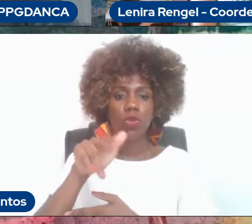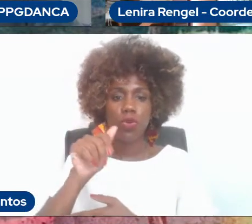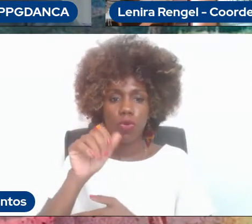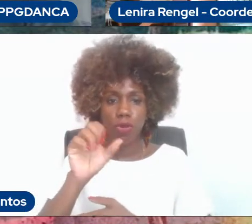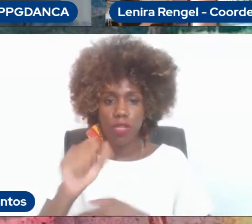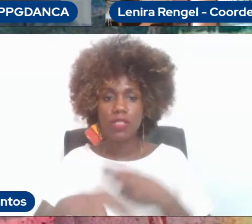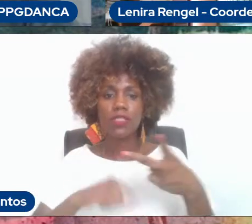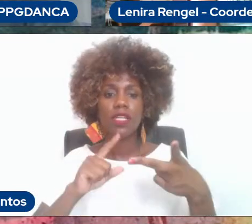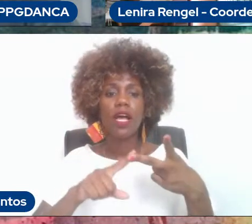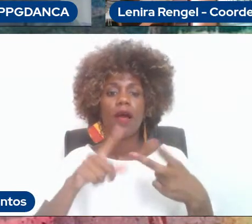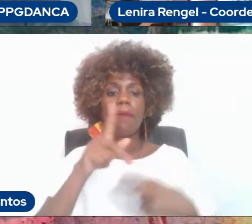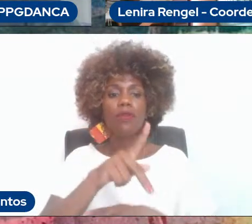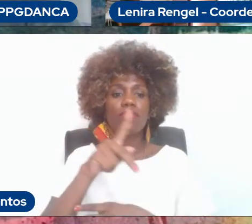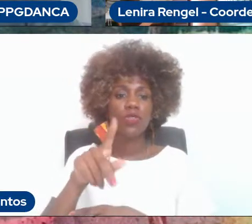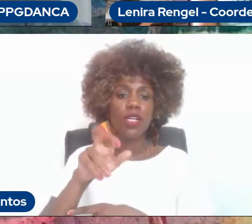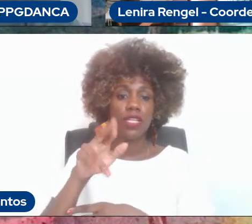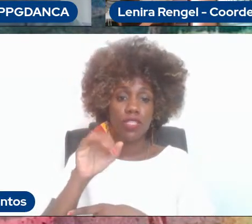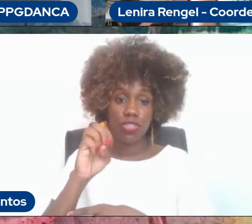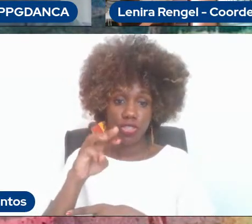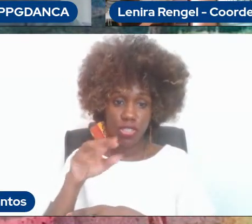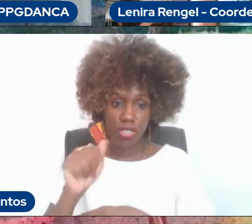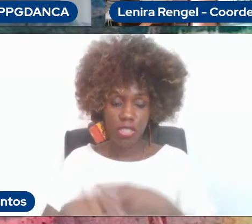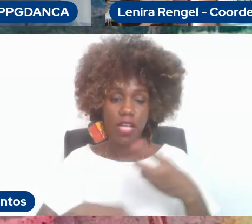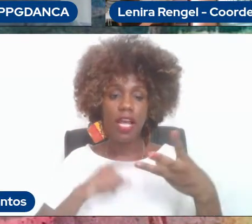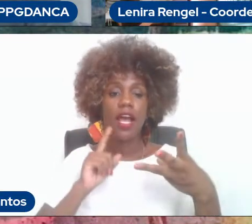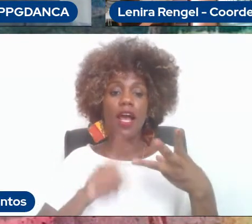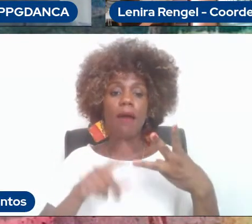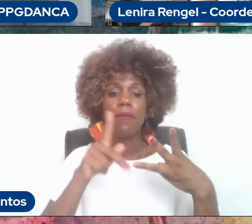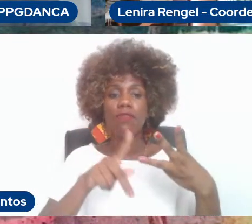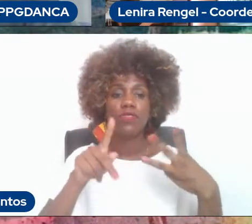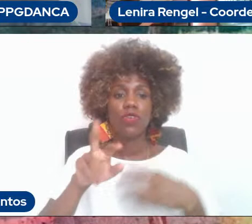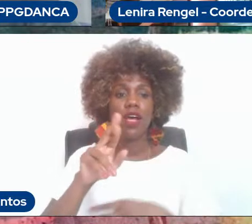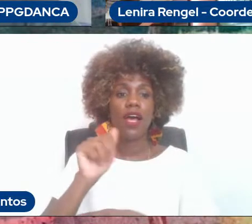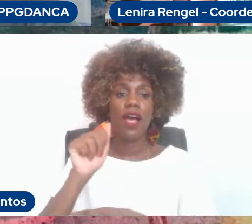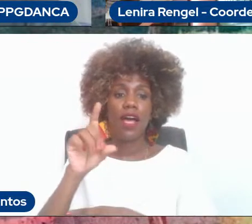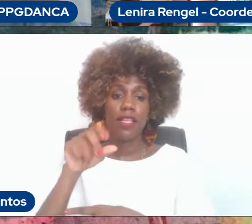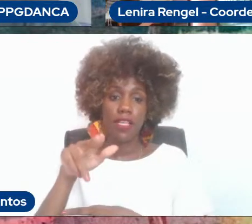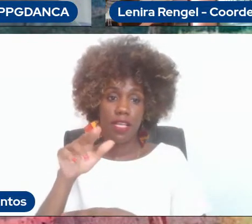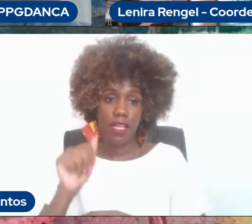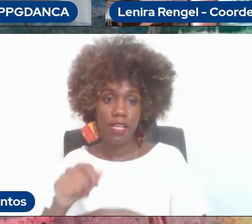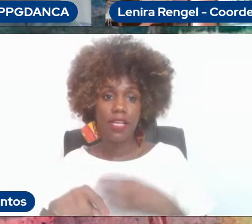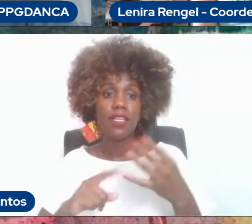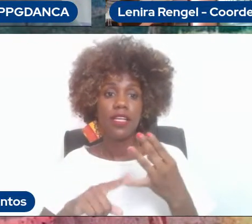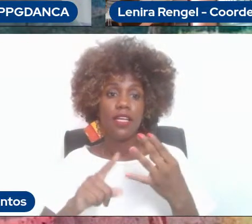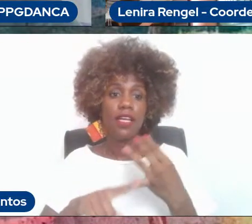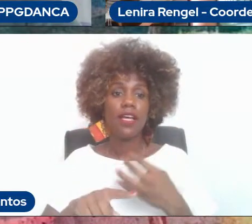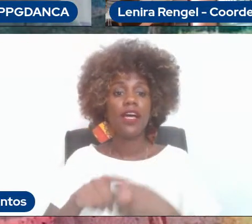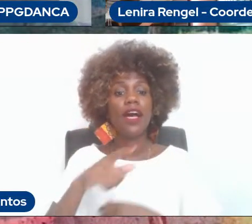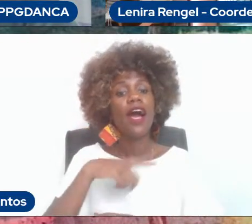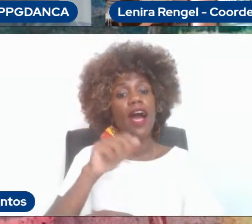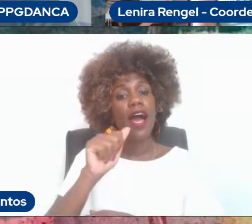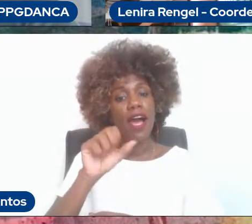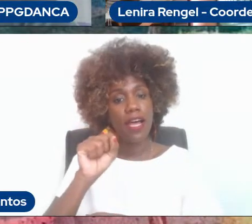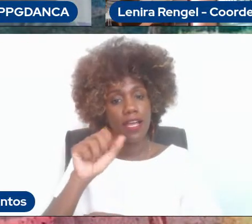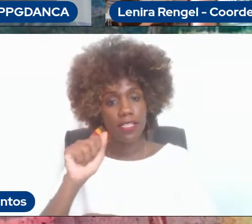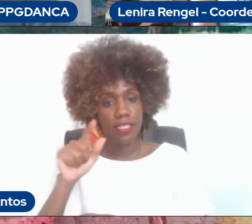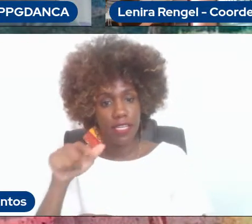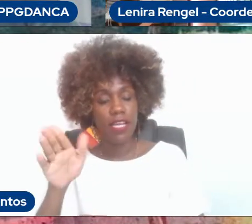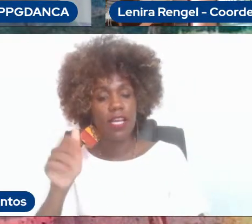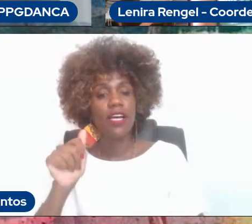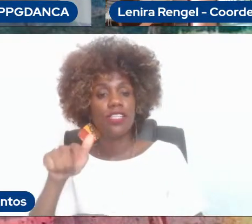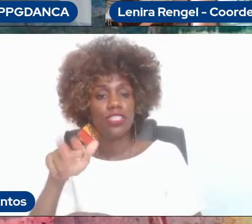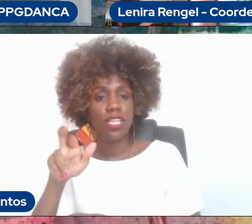também professora Cristina Rosa, professora Adana Jones, professora Asa Angeli e professora Olga